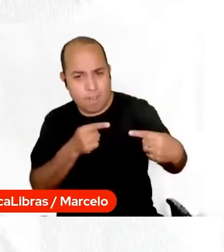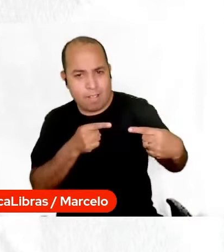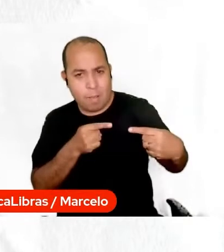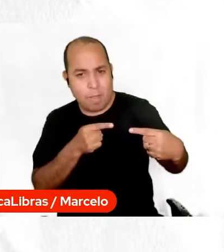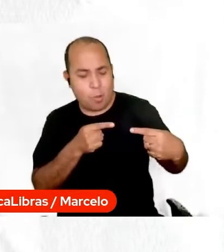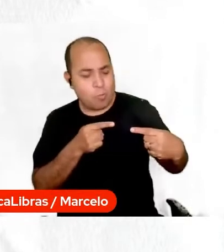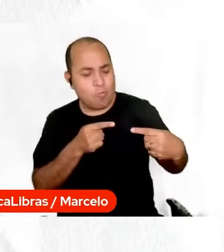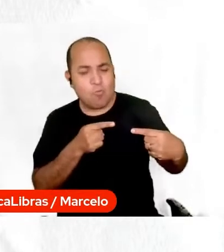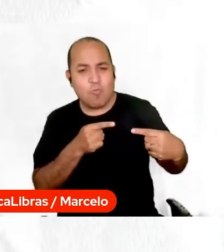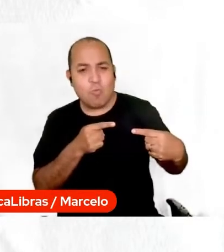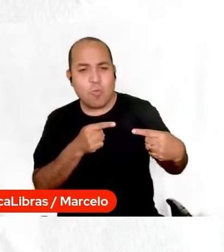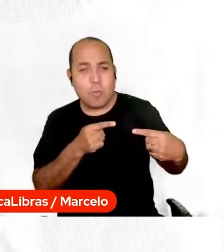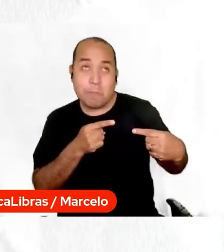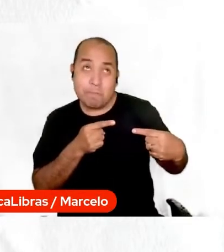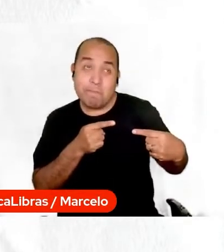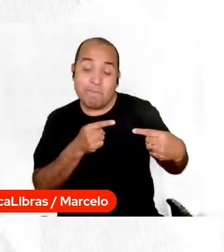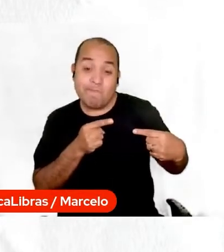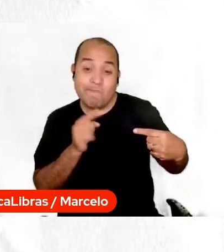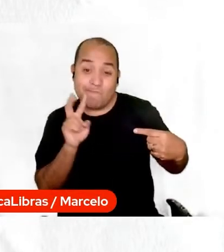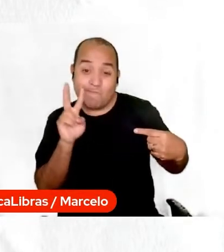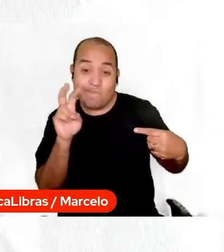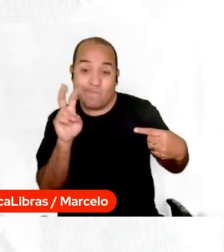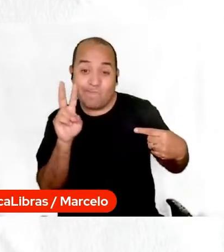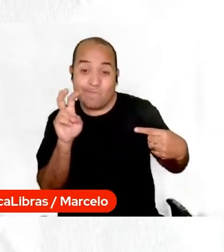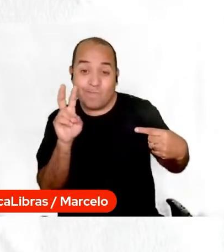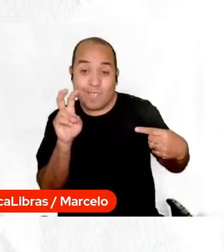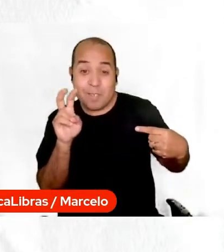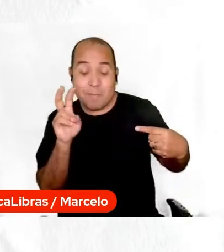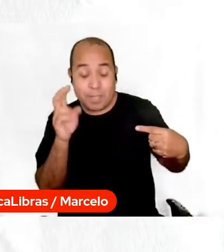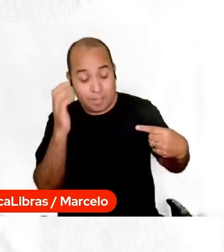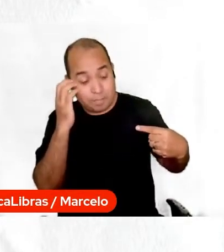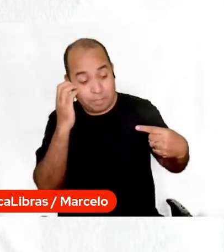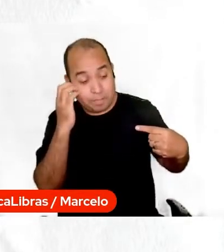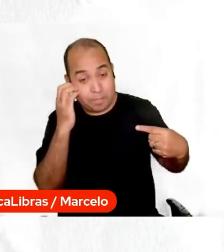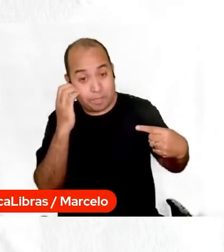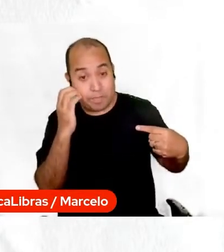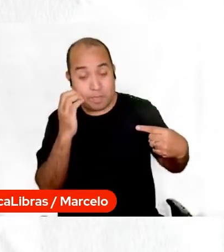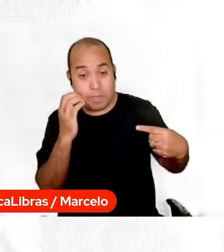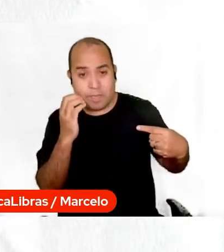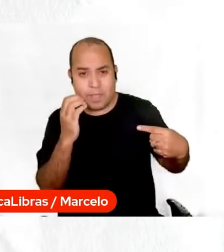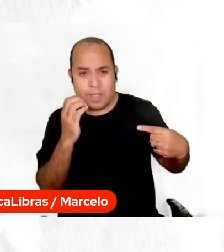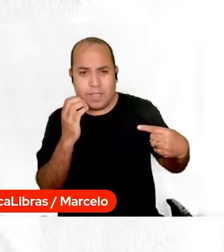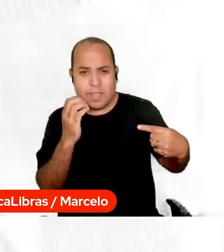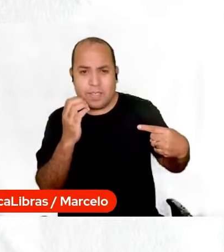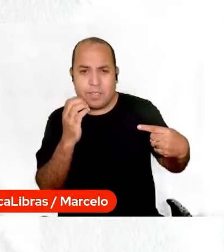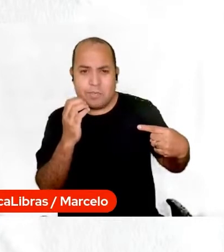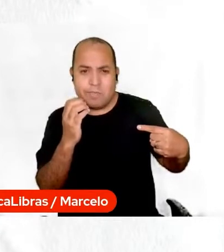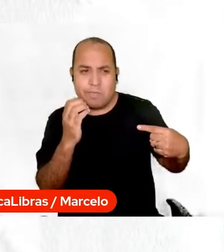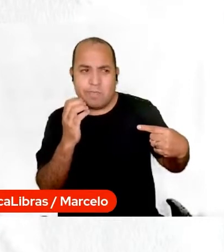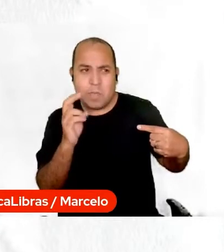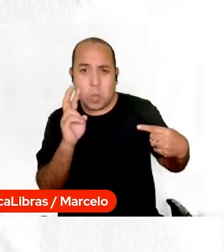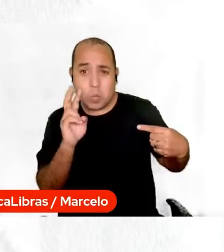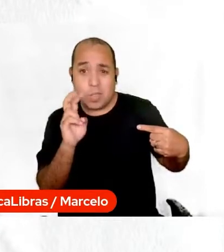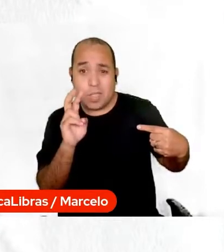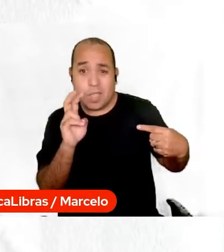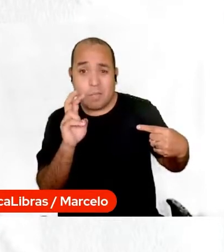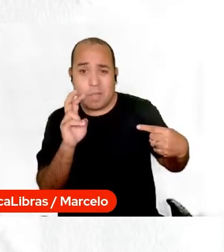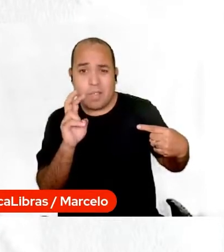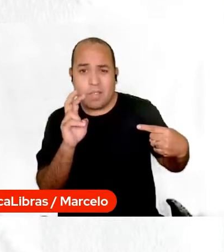é um tema que não deveria, mas é um tema que